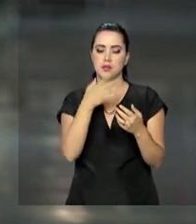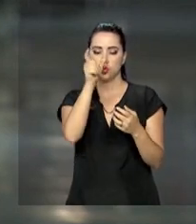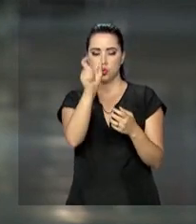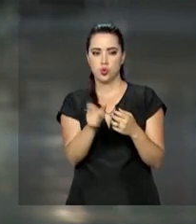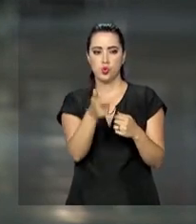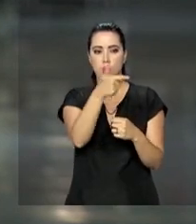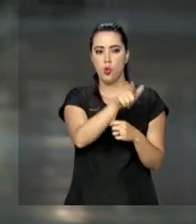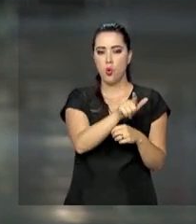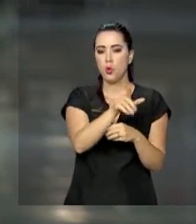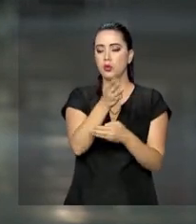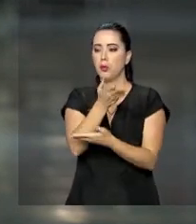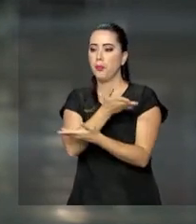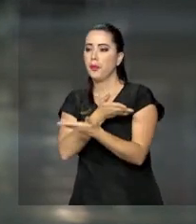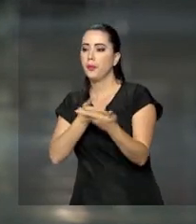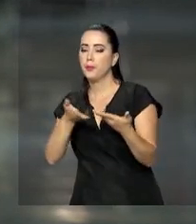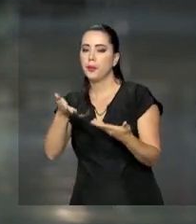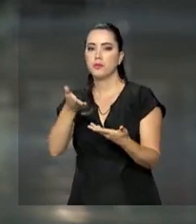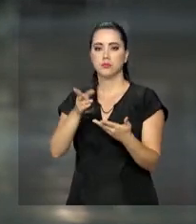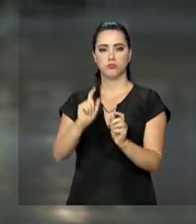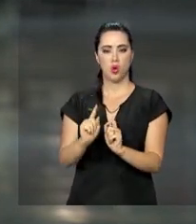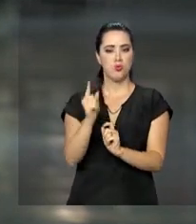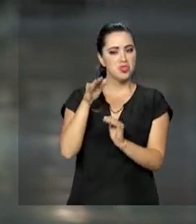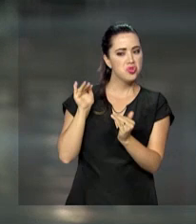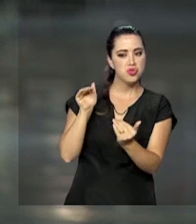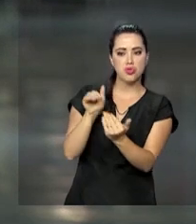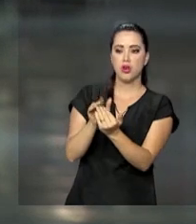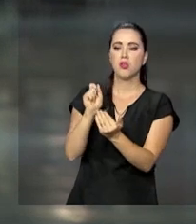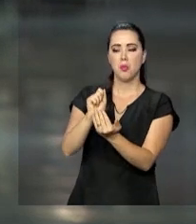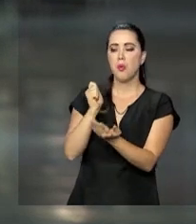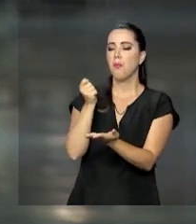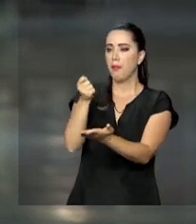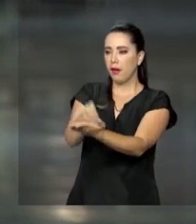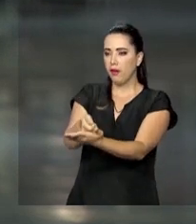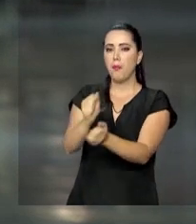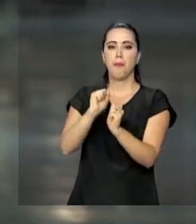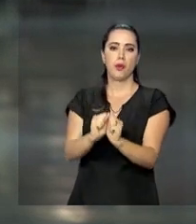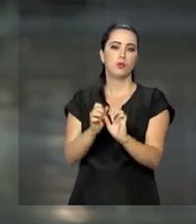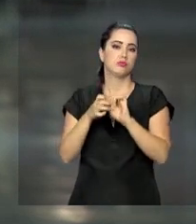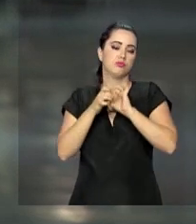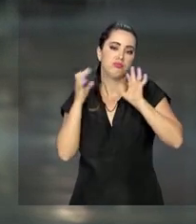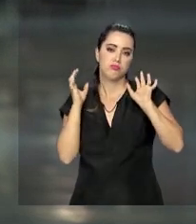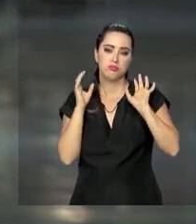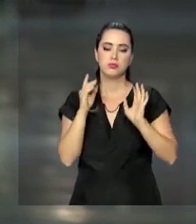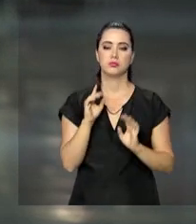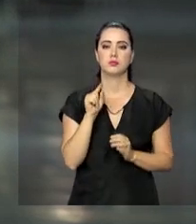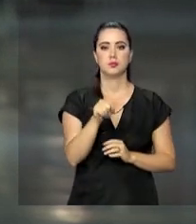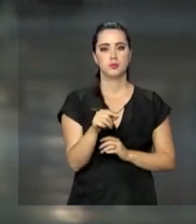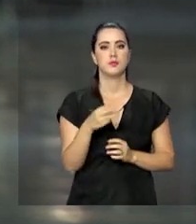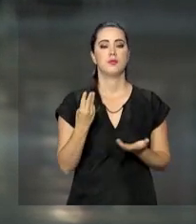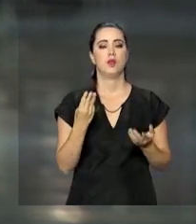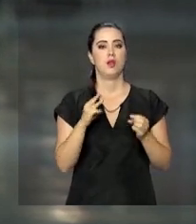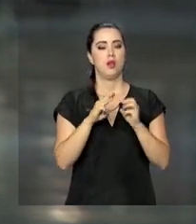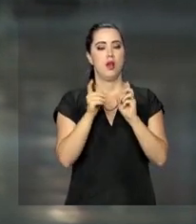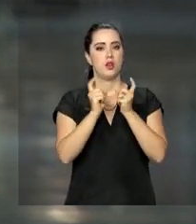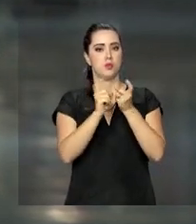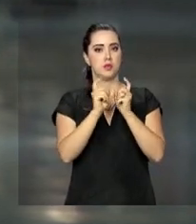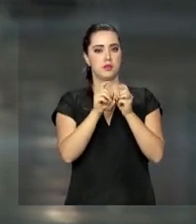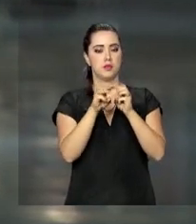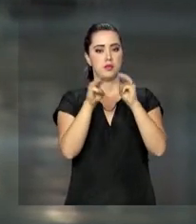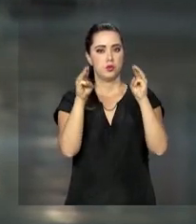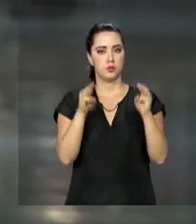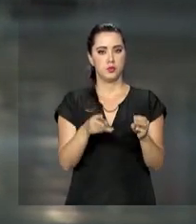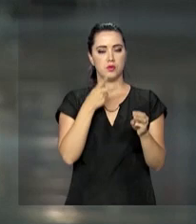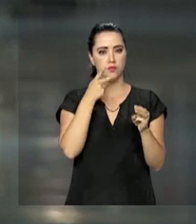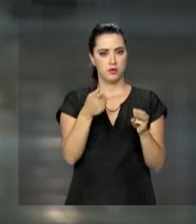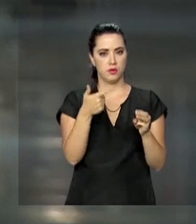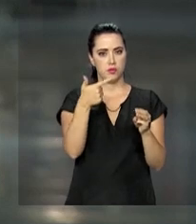Bom, sobre a Agência Brasileira de Museus, a Abram, o ministro Sérgio Saleitão explicou que ela fará a gestão dos